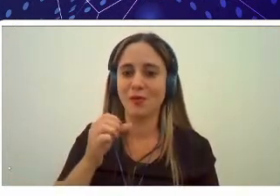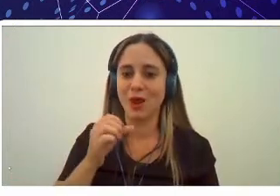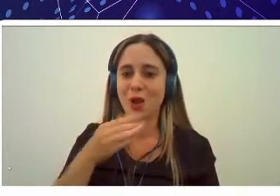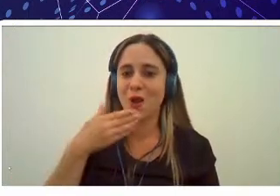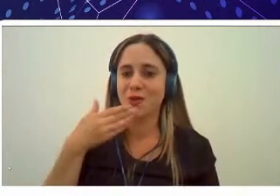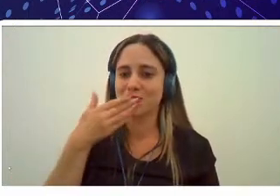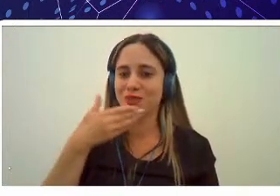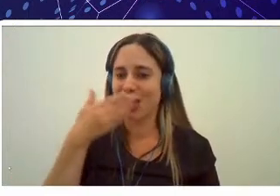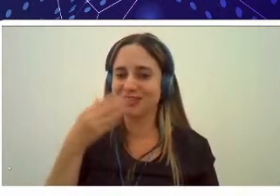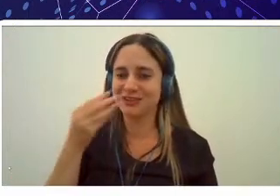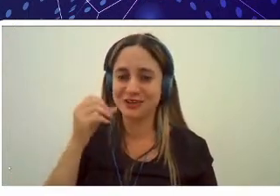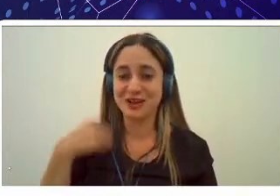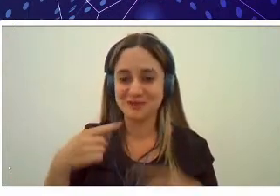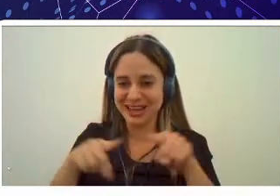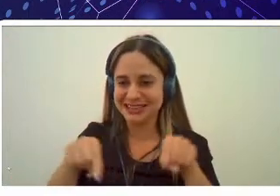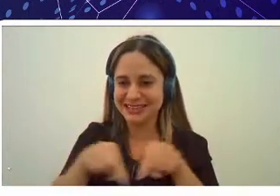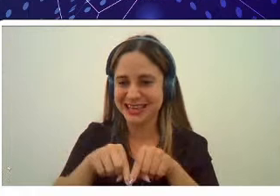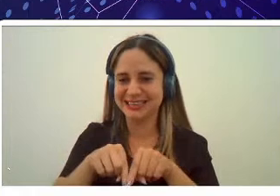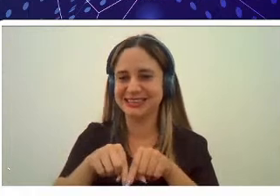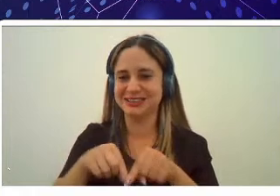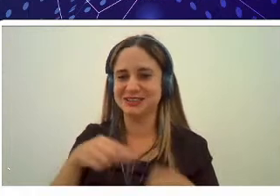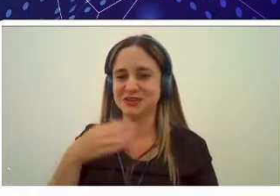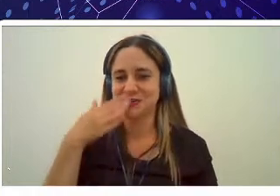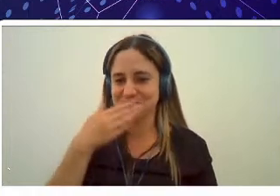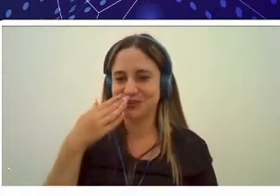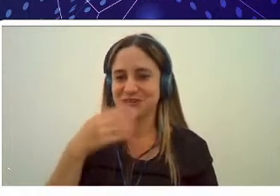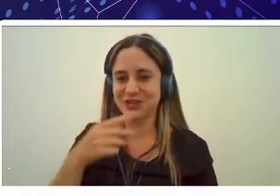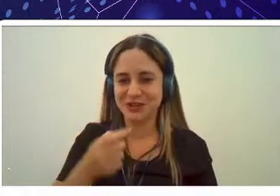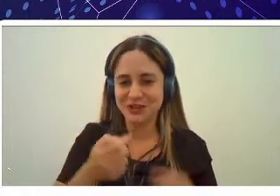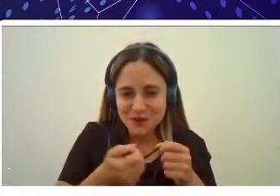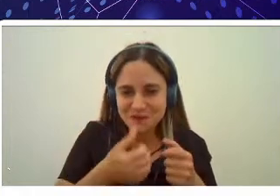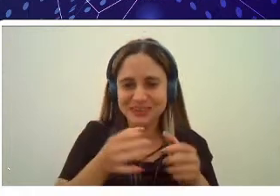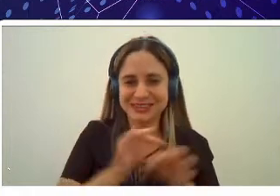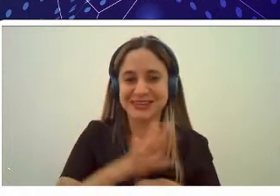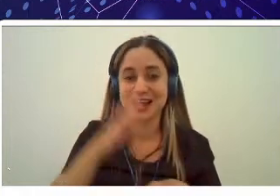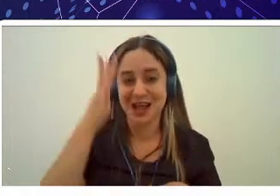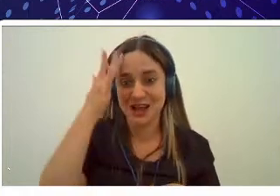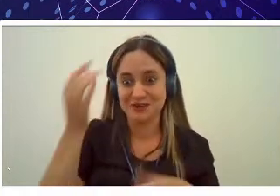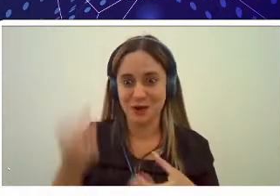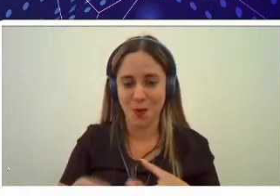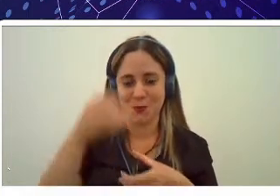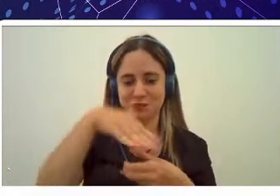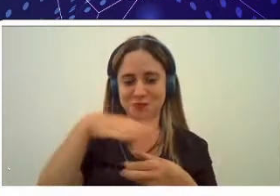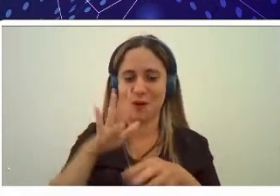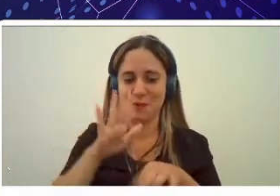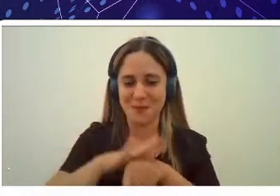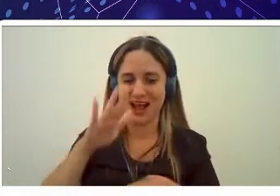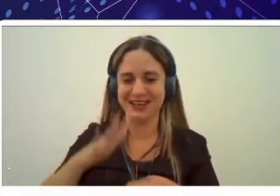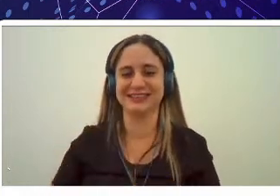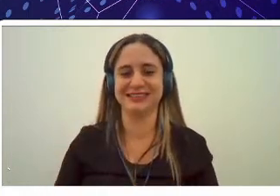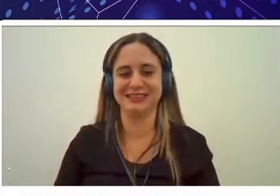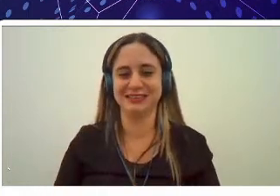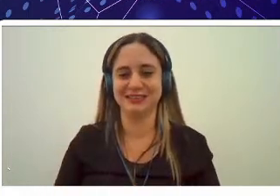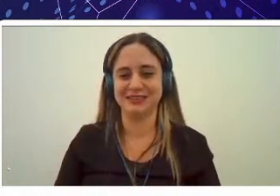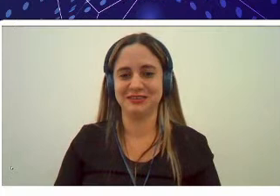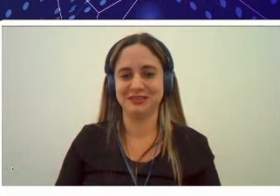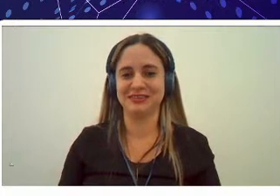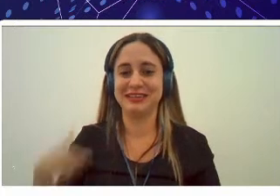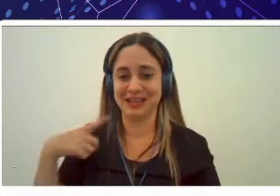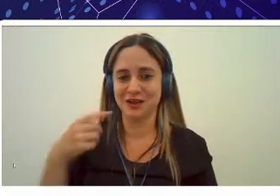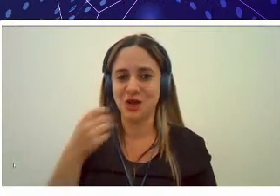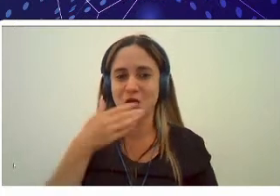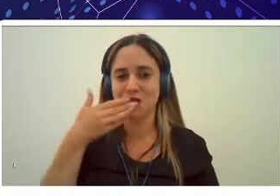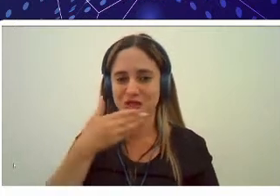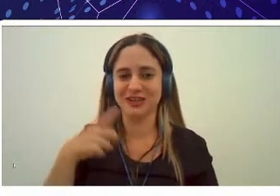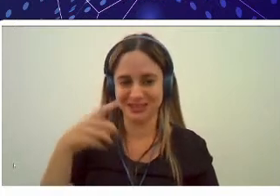não falta balinha ela está esvaziando o gotinho mas amanhã vai ser abastecido então pelo menos balinha nós temos aqui